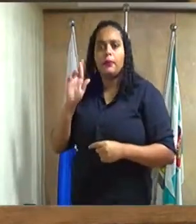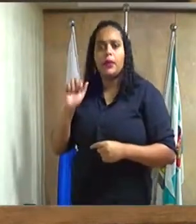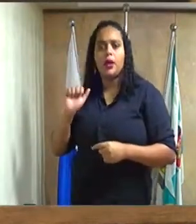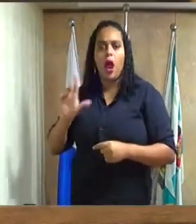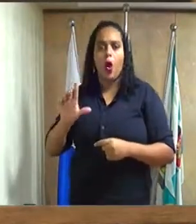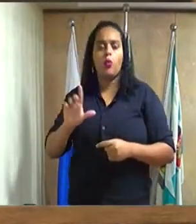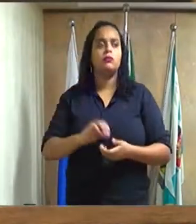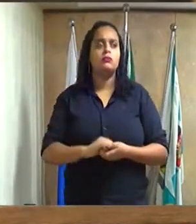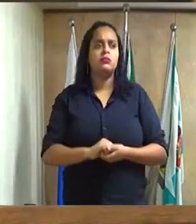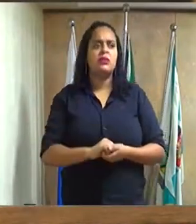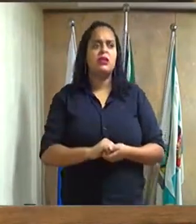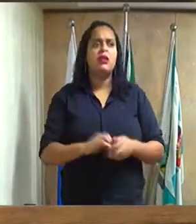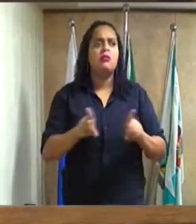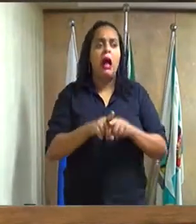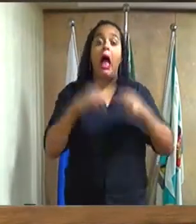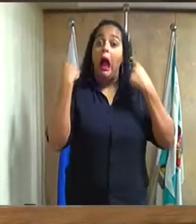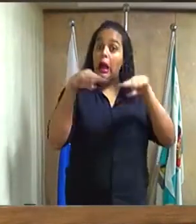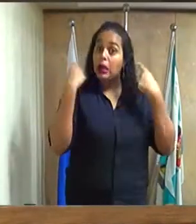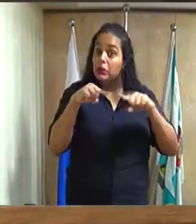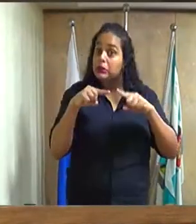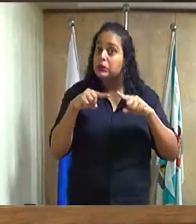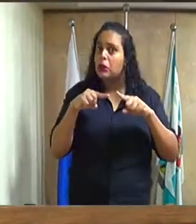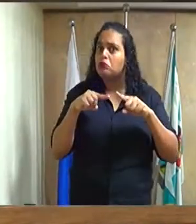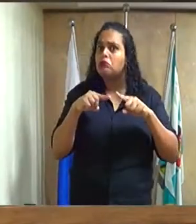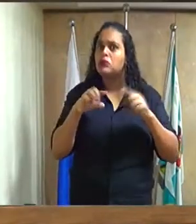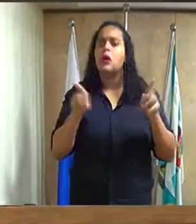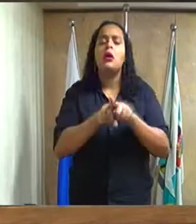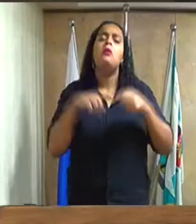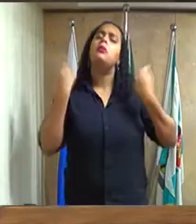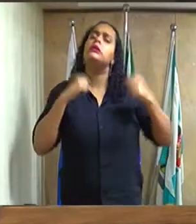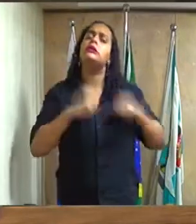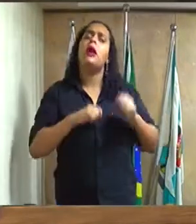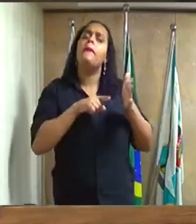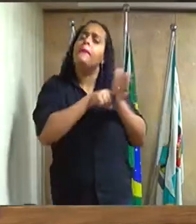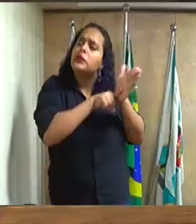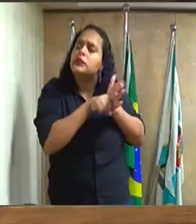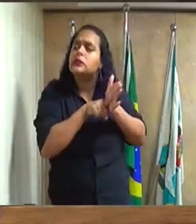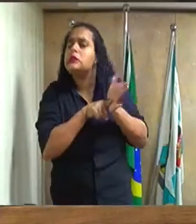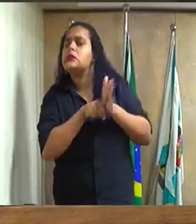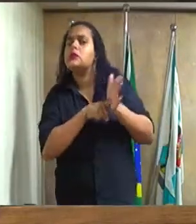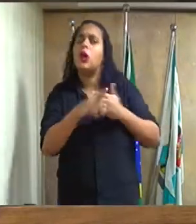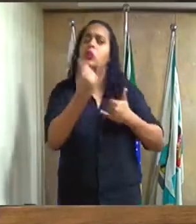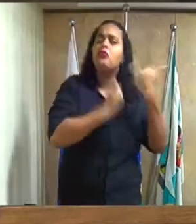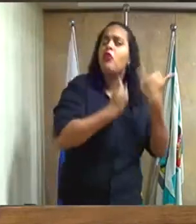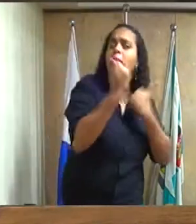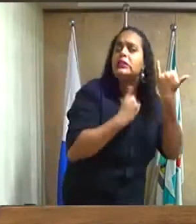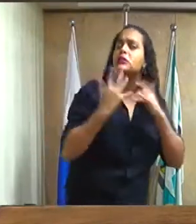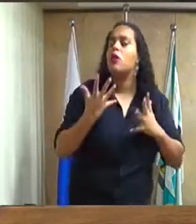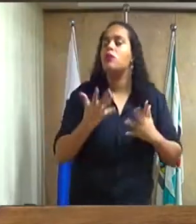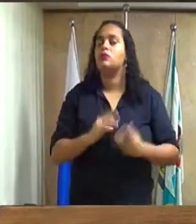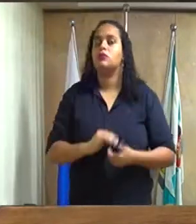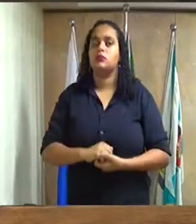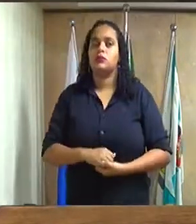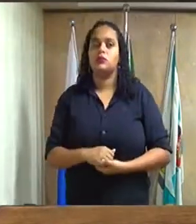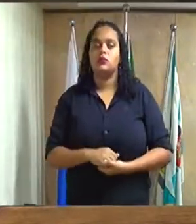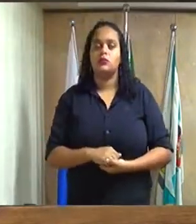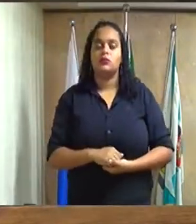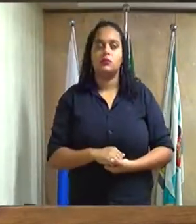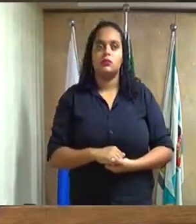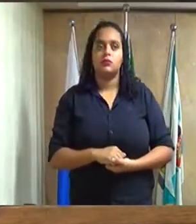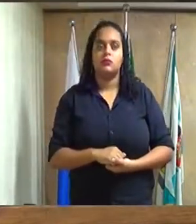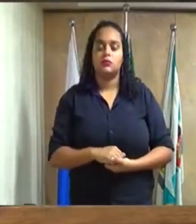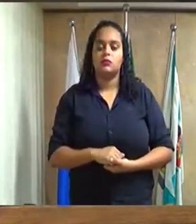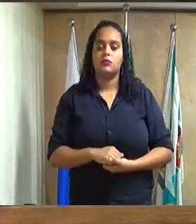denúncias que devem ser apuradas através de informações. e eu estou